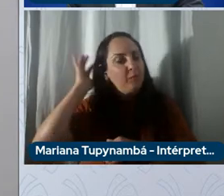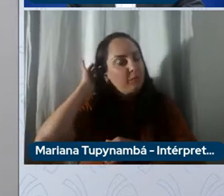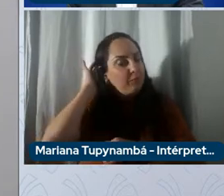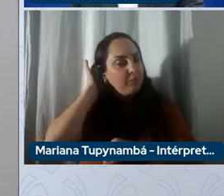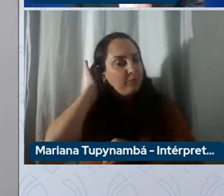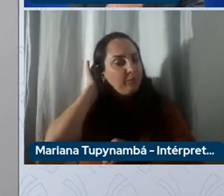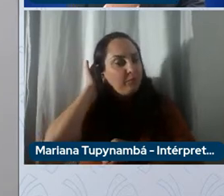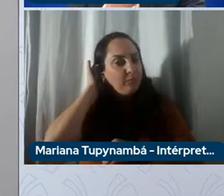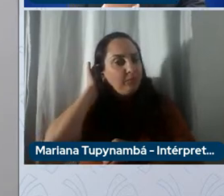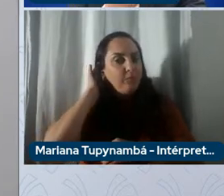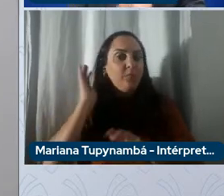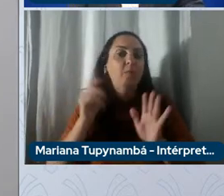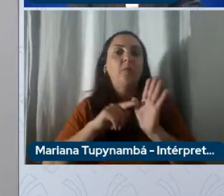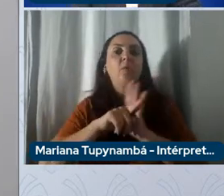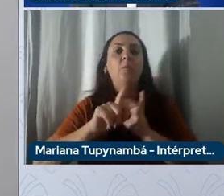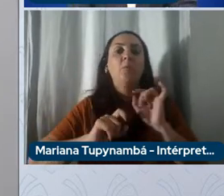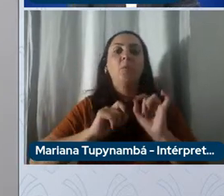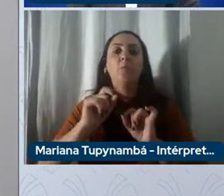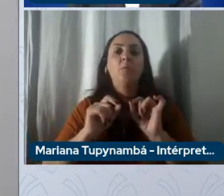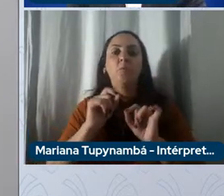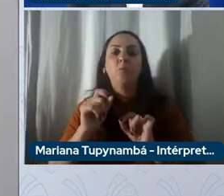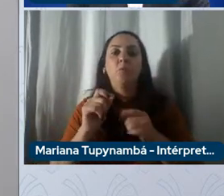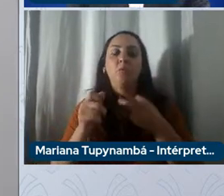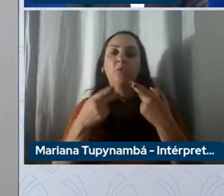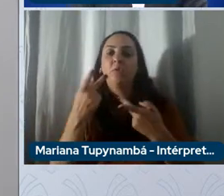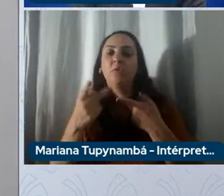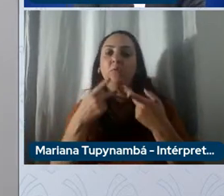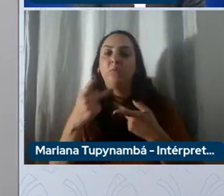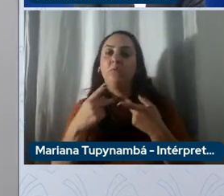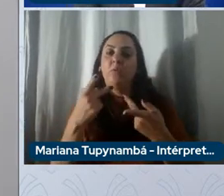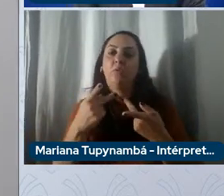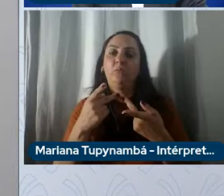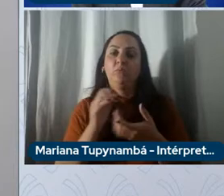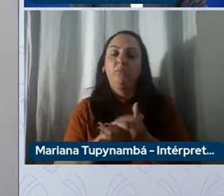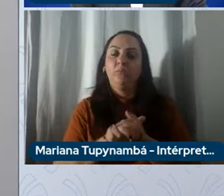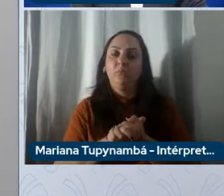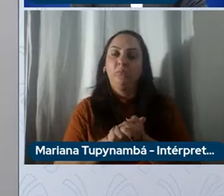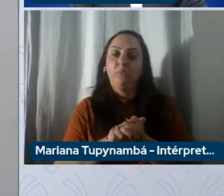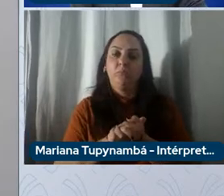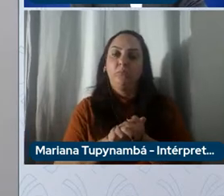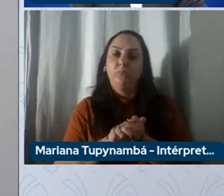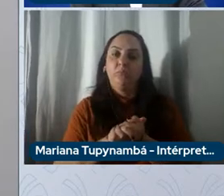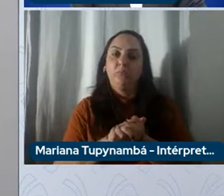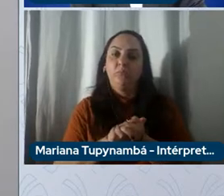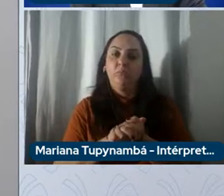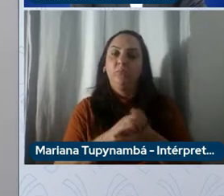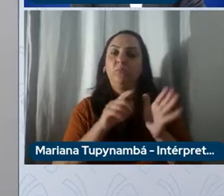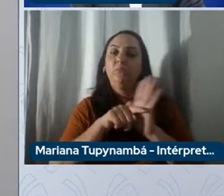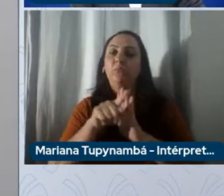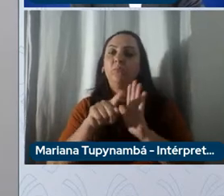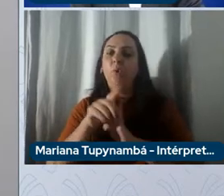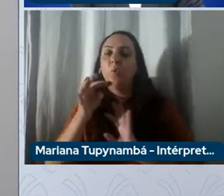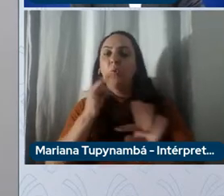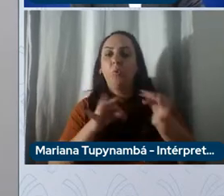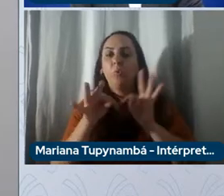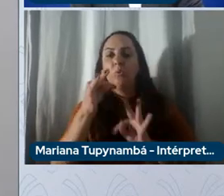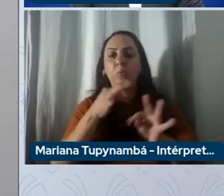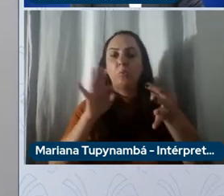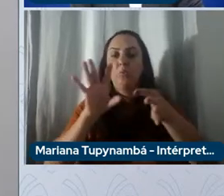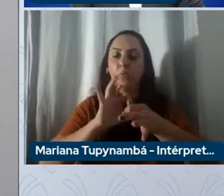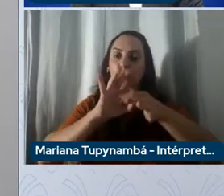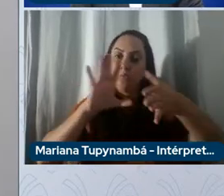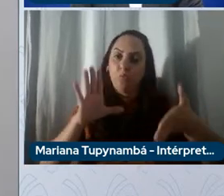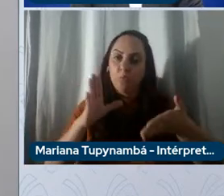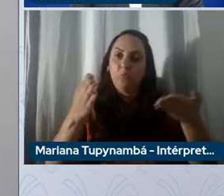ela diz respeito as questões das tecnologias que estão disponíveis hoje